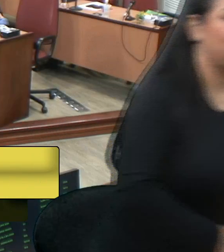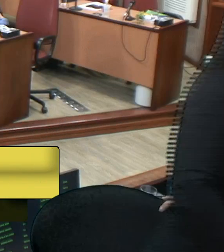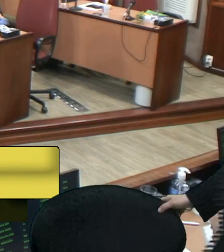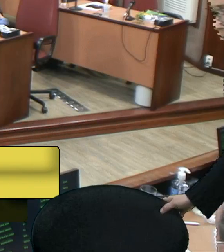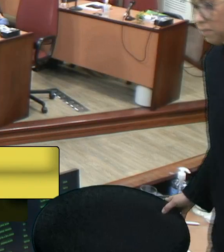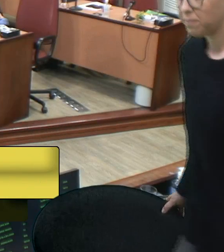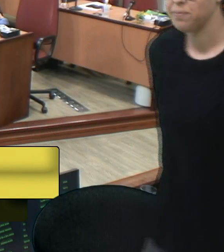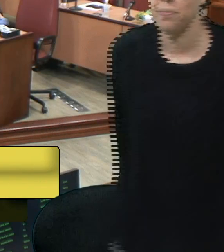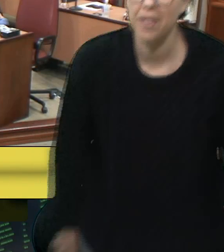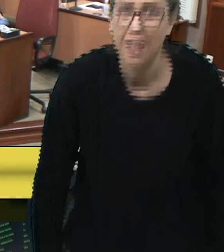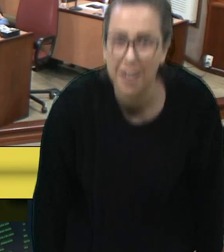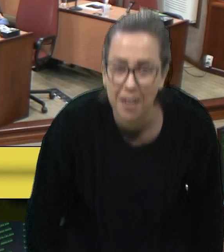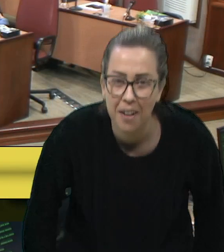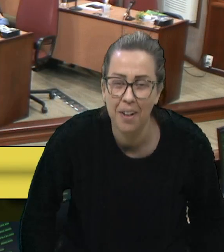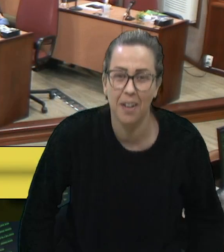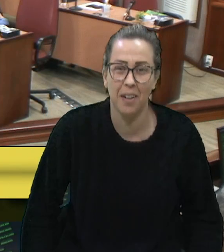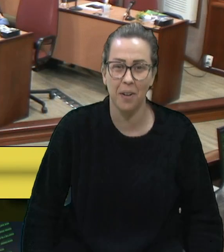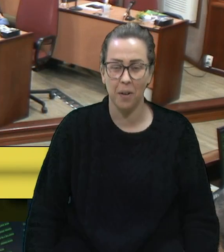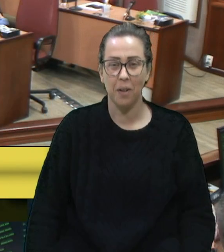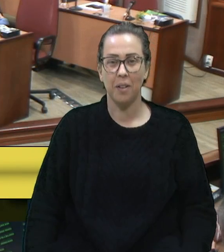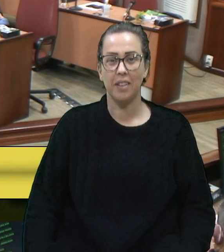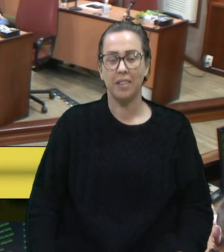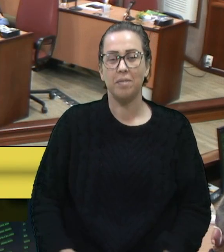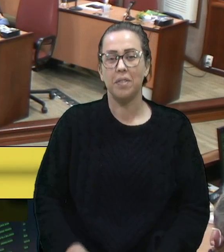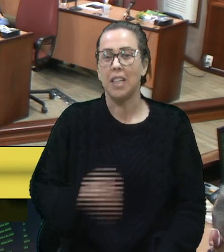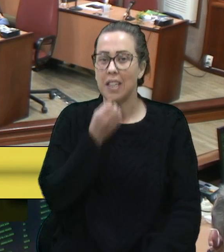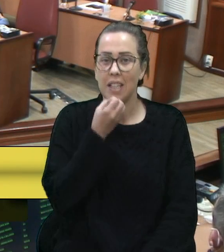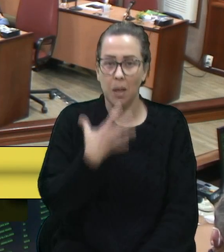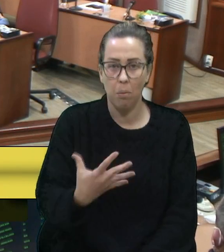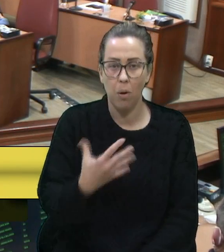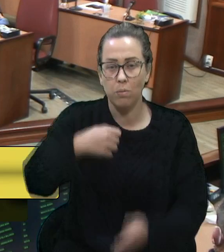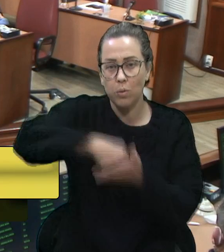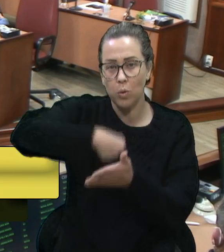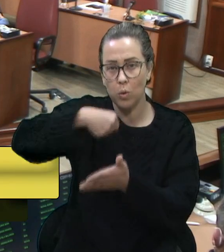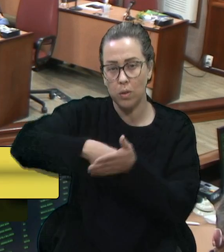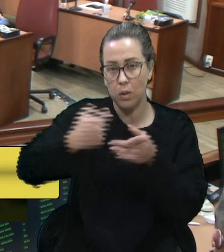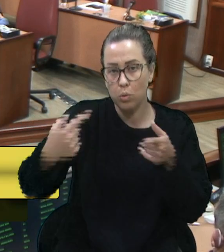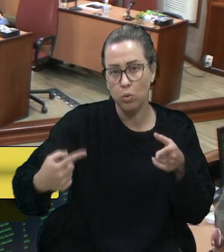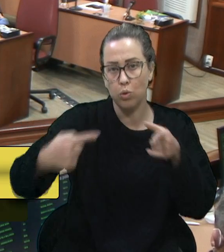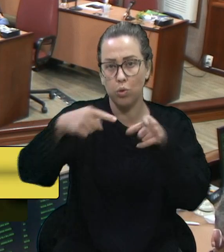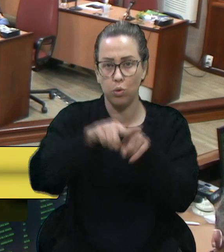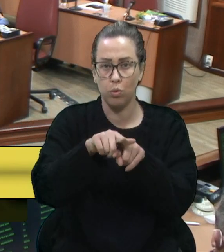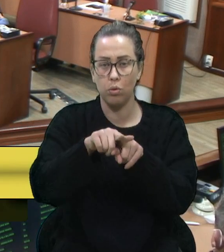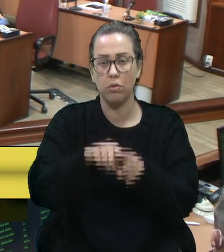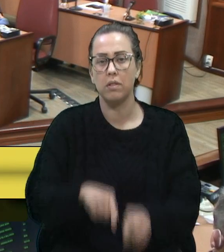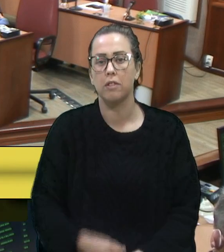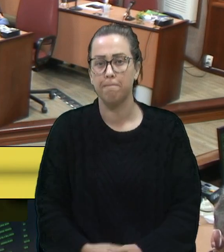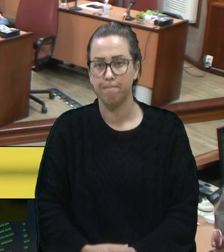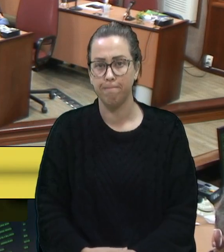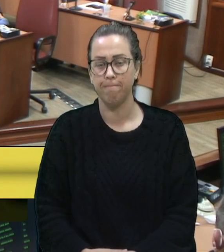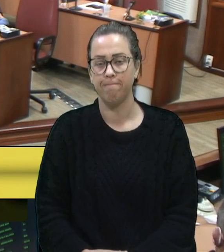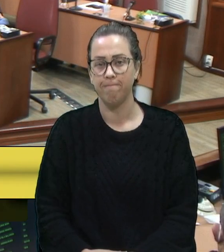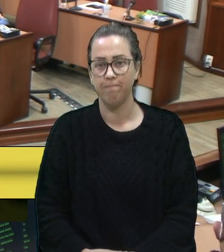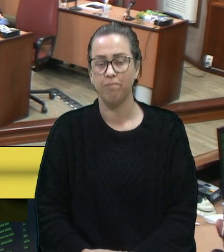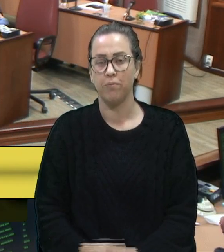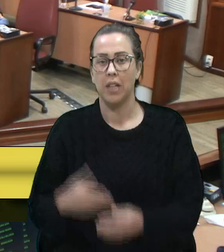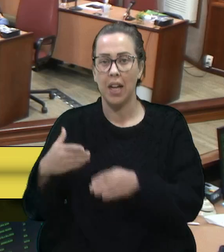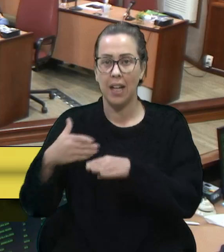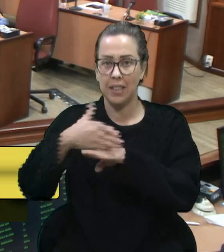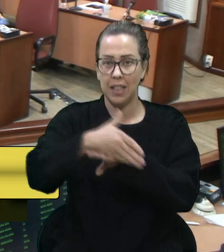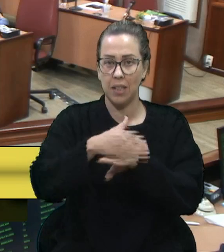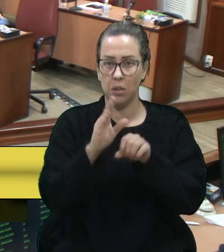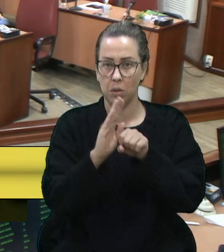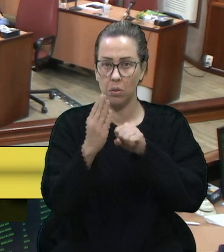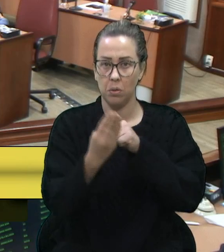Vereador Juliano Valim. Que bom que estamos lutando juntos para a entrada desse